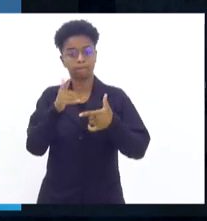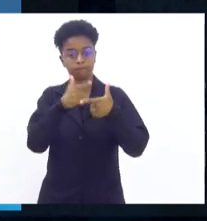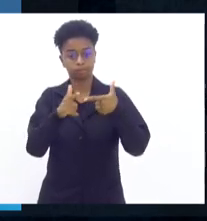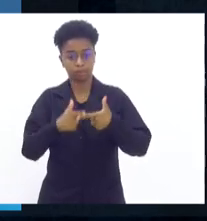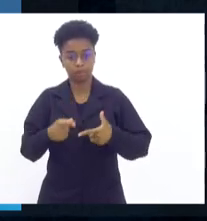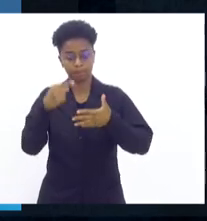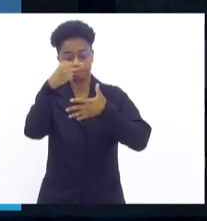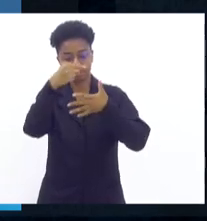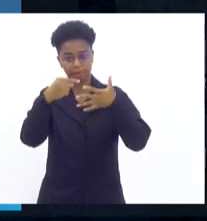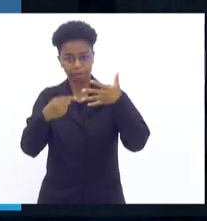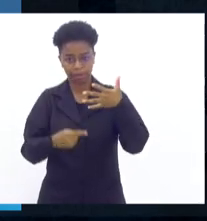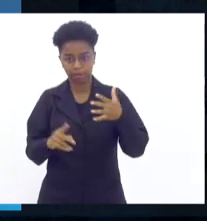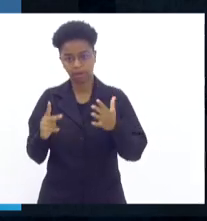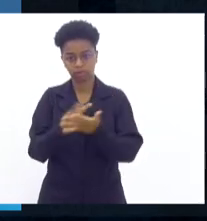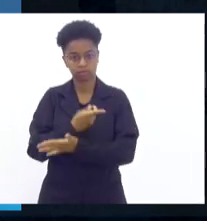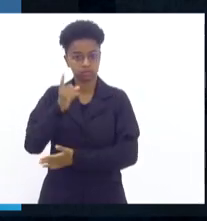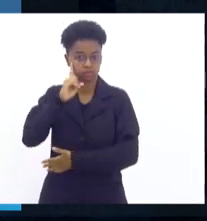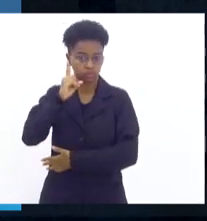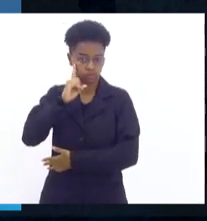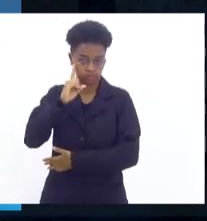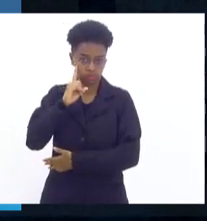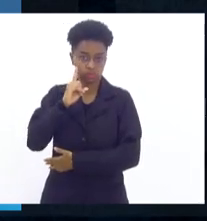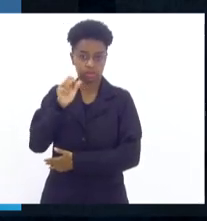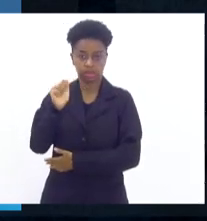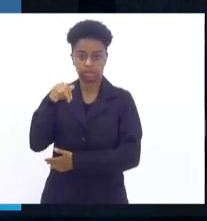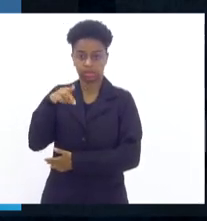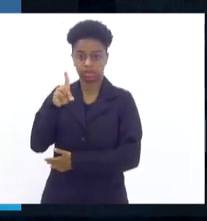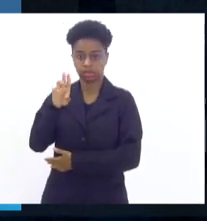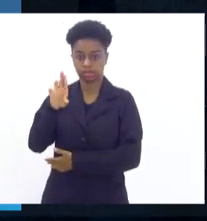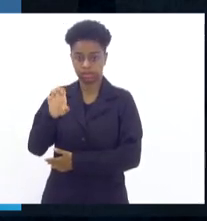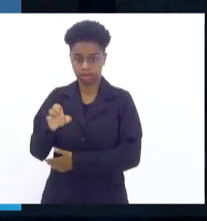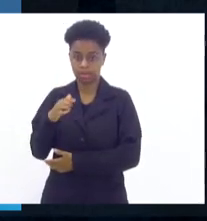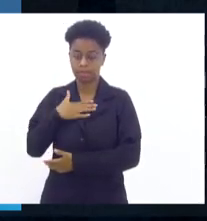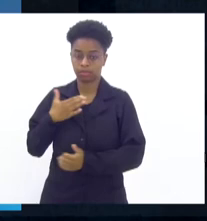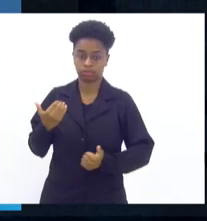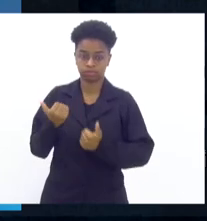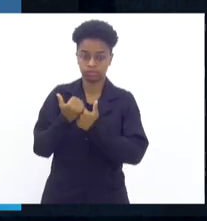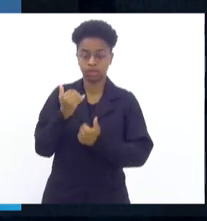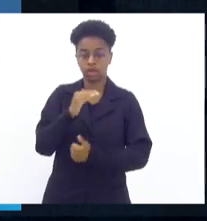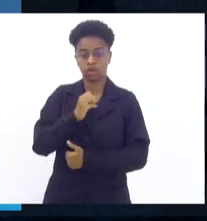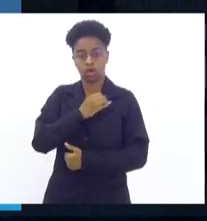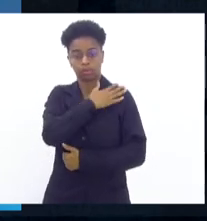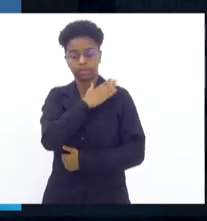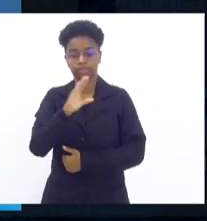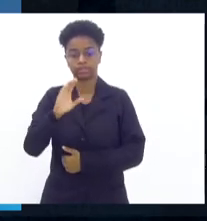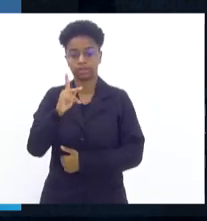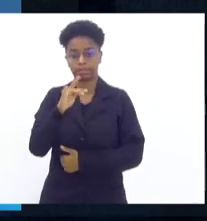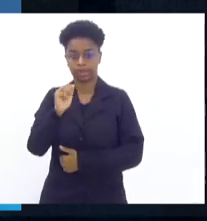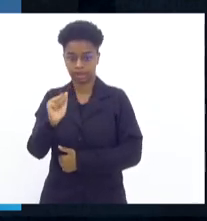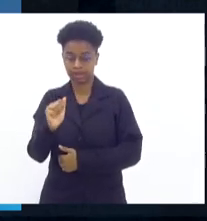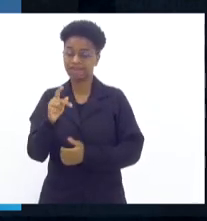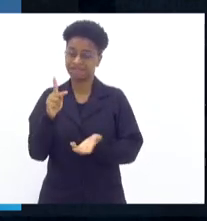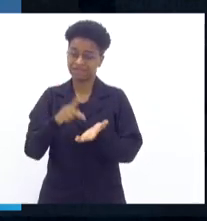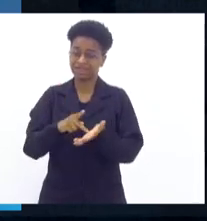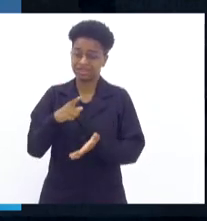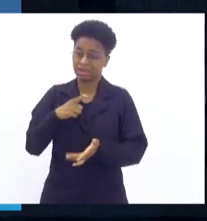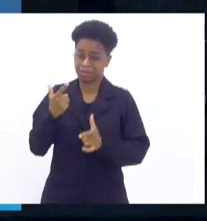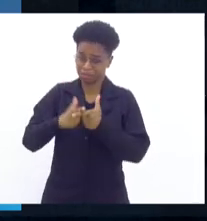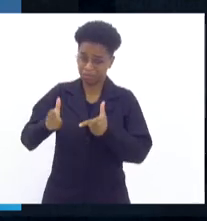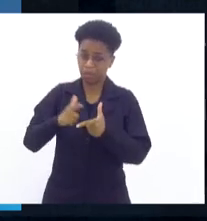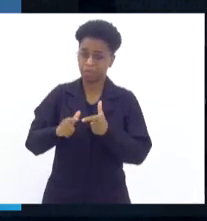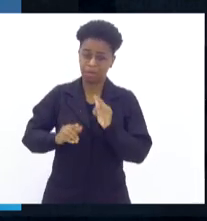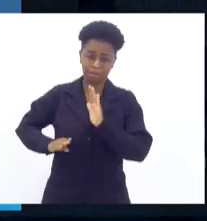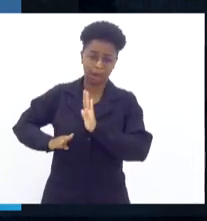cobrados pelo nosso coronel André Henrique, meu comandante CPA, que a gente tem realmente um problema de aumento de